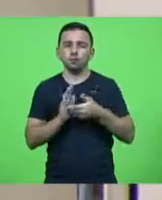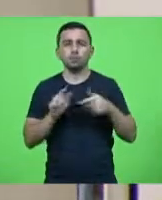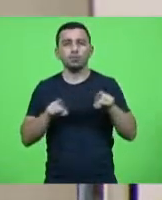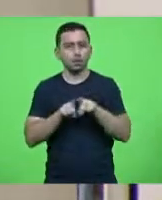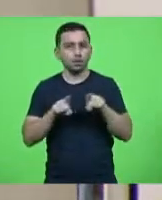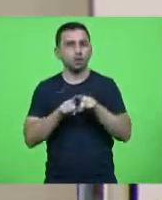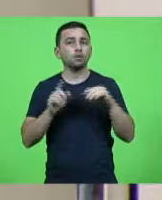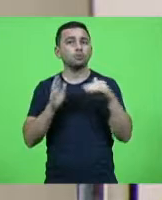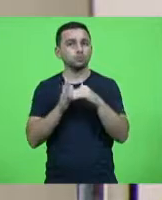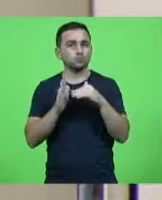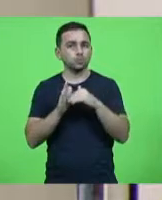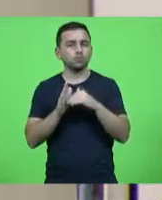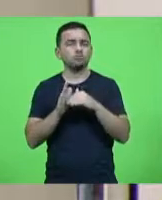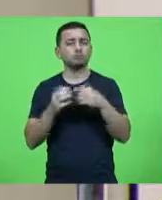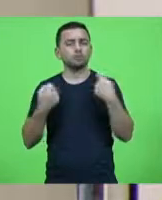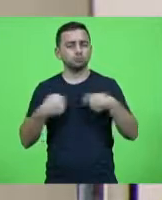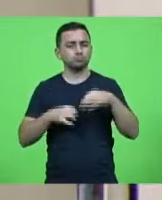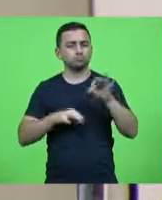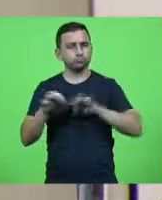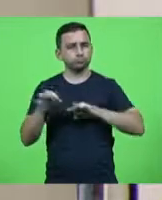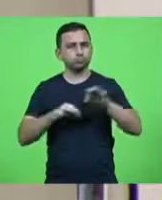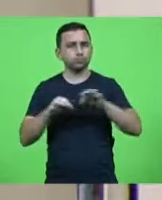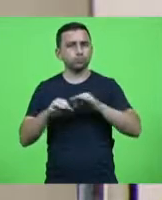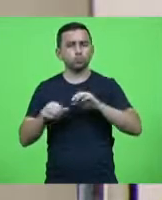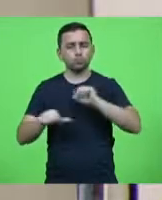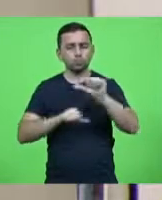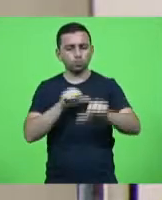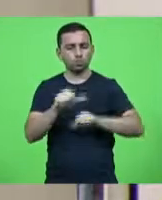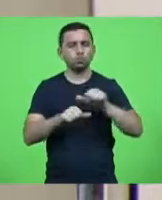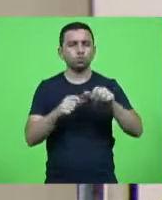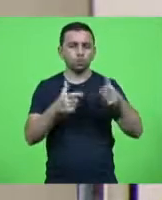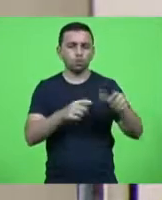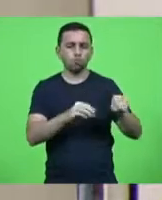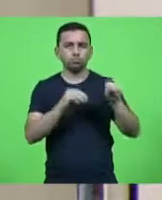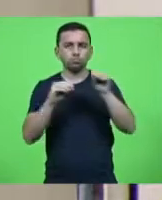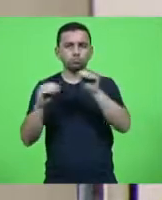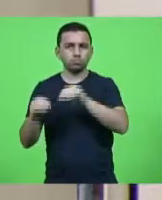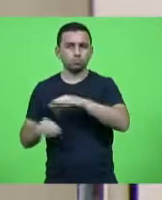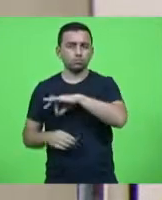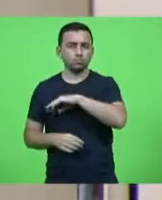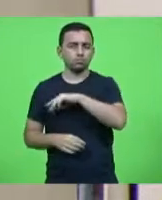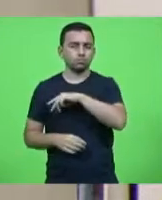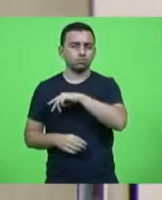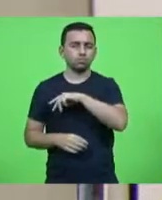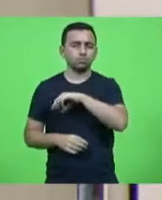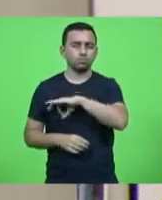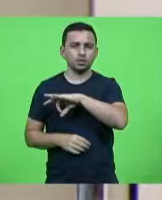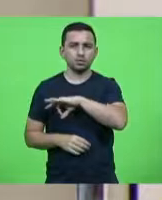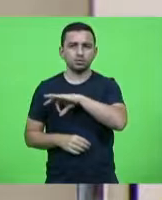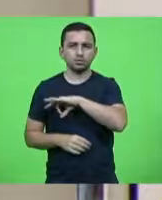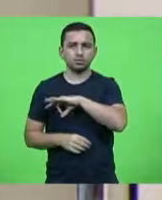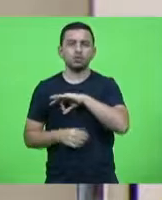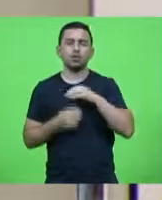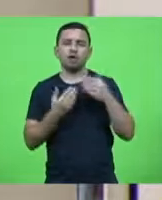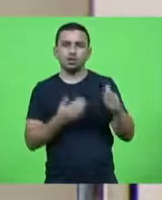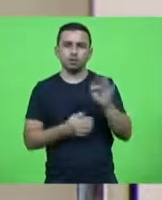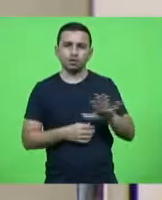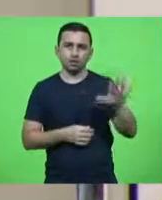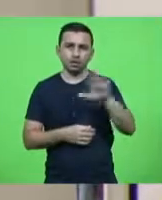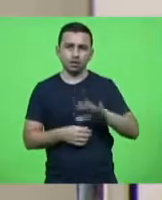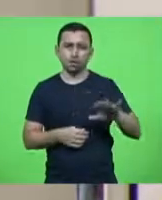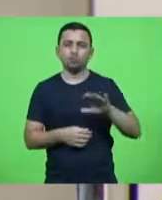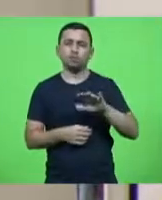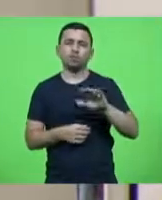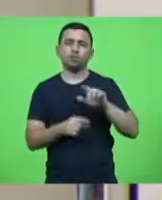que viabilize a mudança do local da Polícia Rodoviária Federal do município de Itapema para o município de Porto Belo.